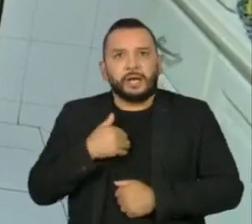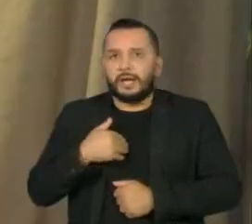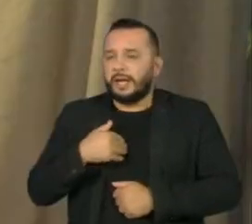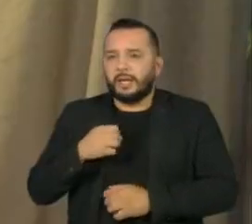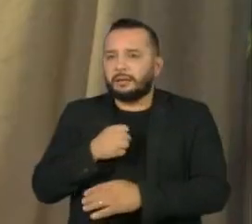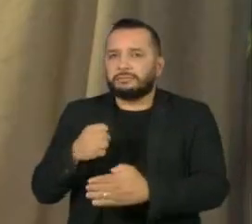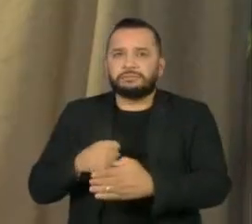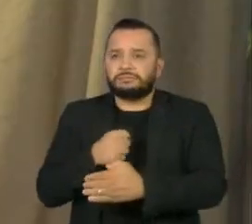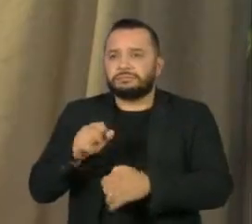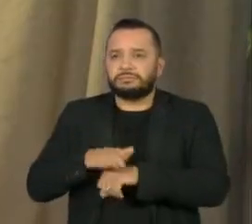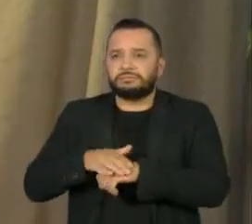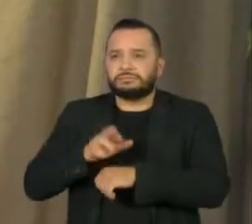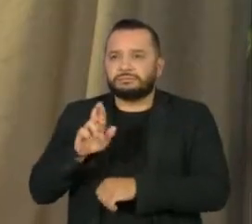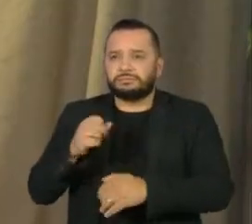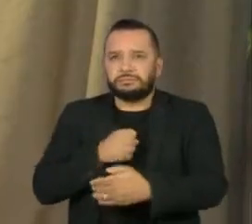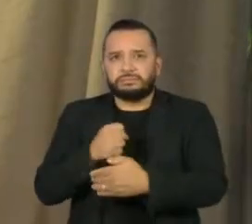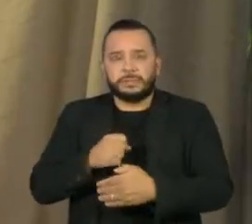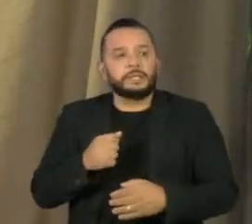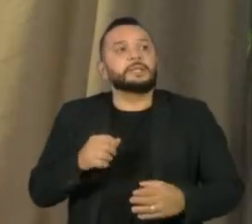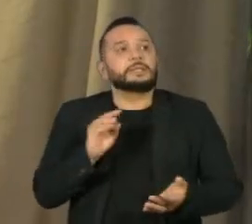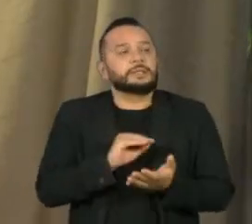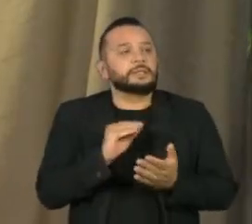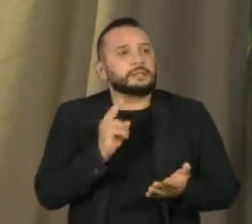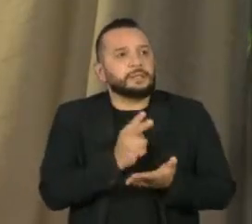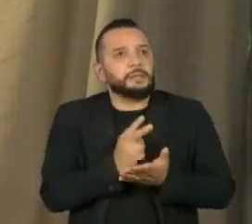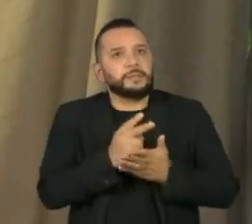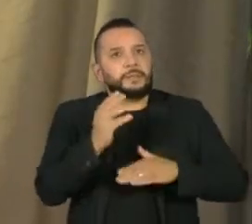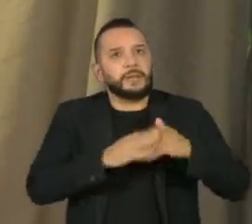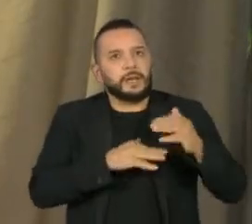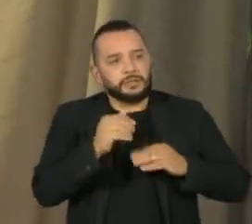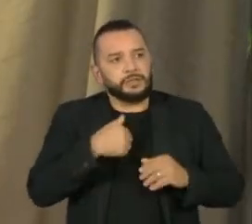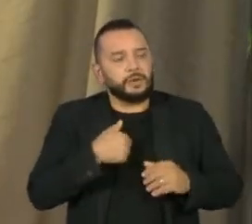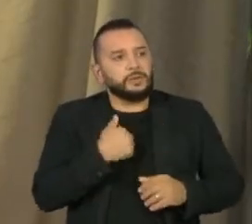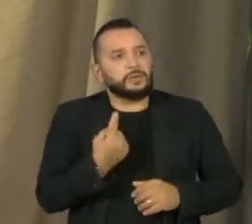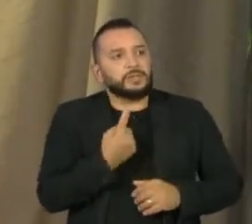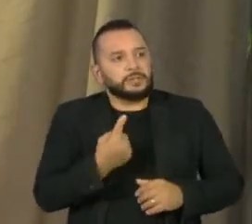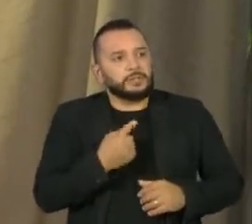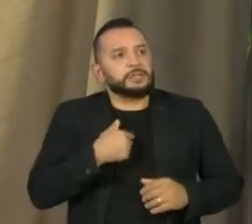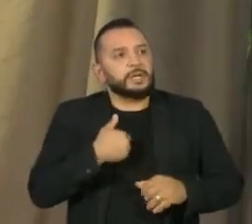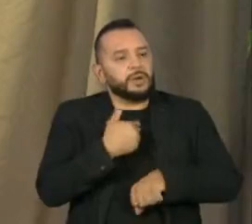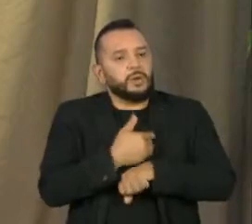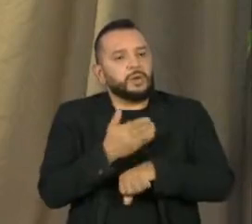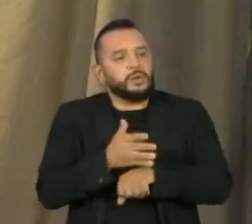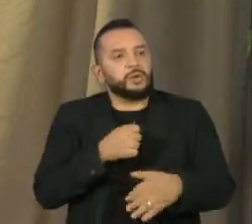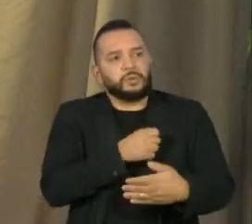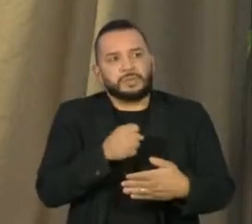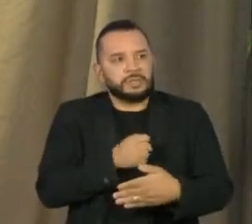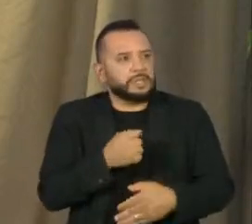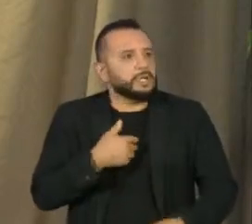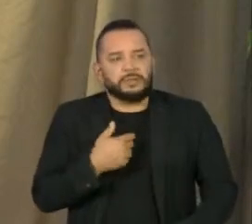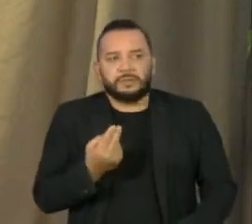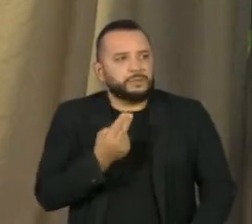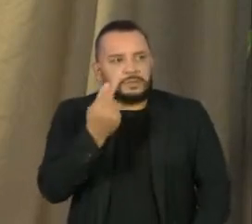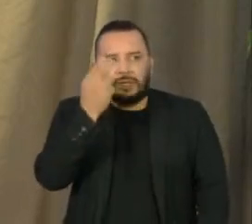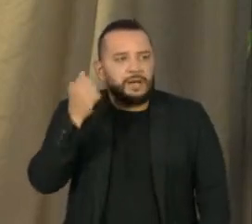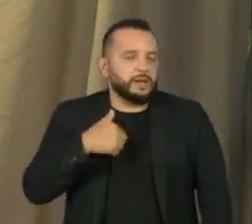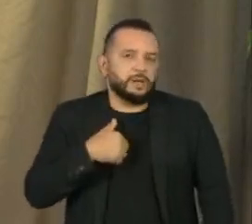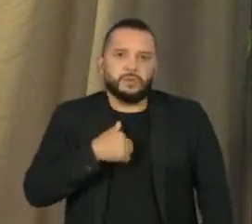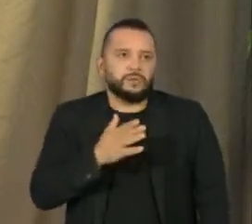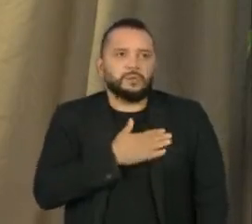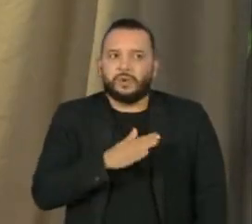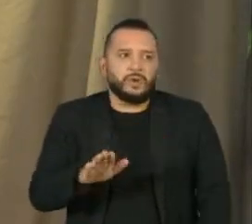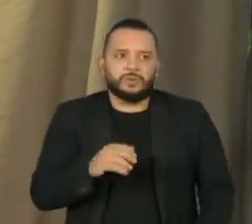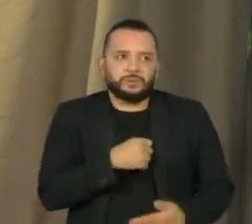ela mesma. Sempre tentando ser o mais prático possível, porque a pessoa que morre sozinha, ficar cozinhando o tempo todo, não é... Eu não sou fã da